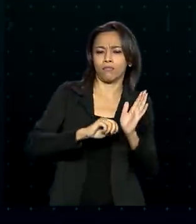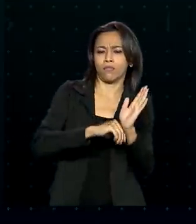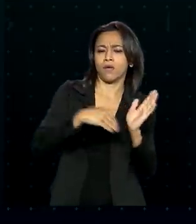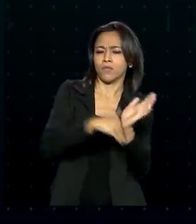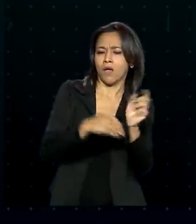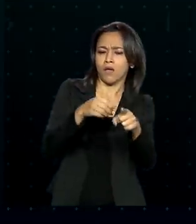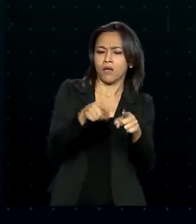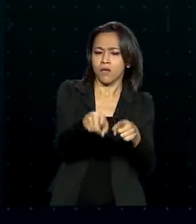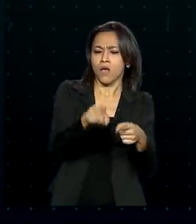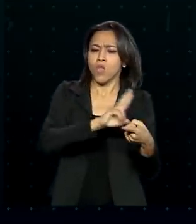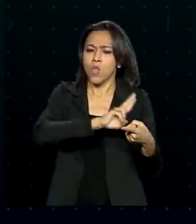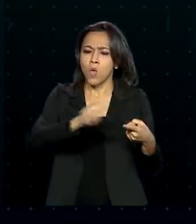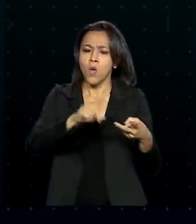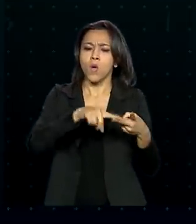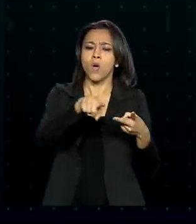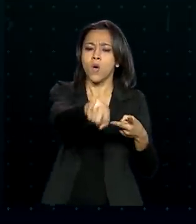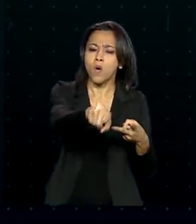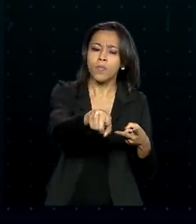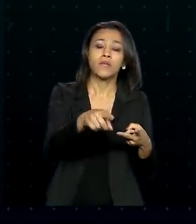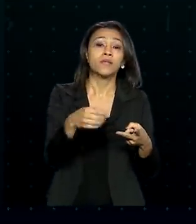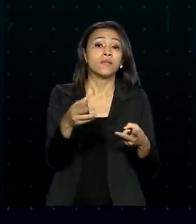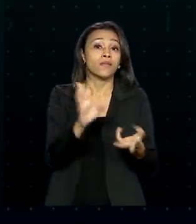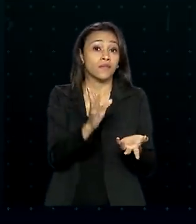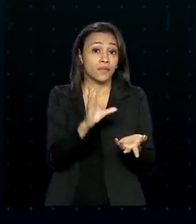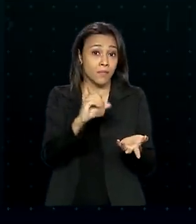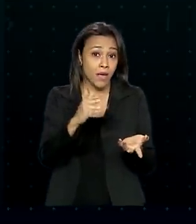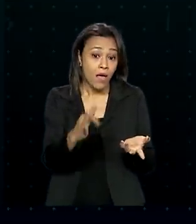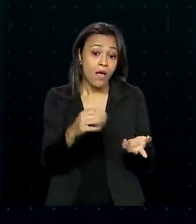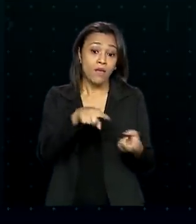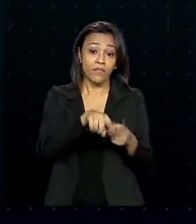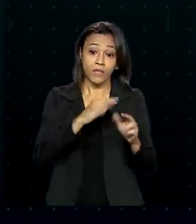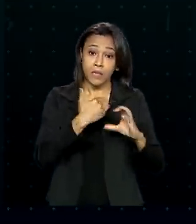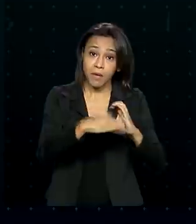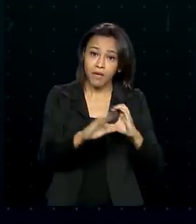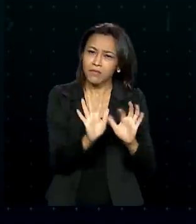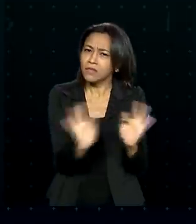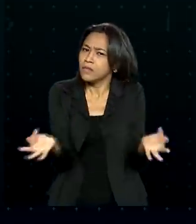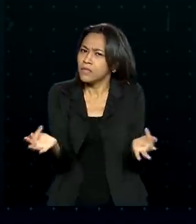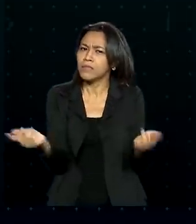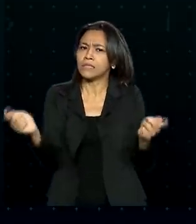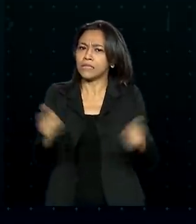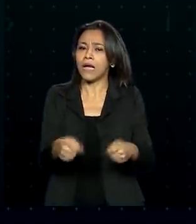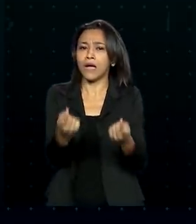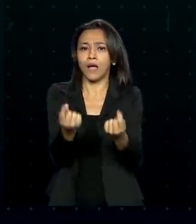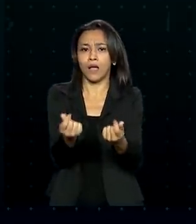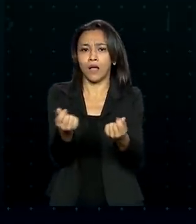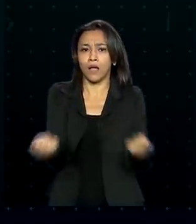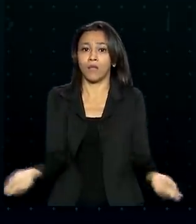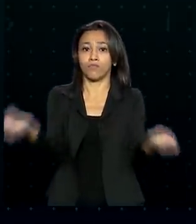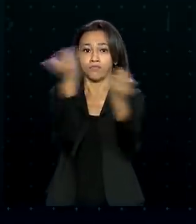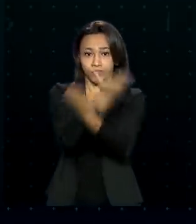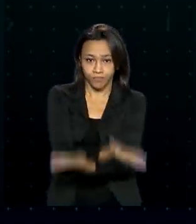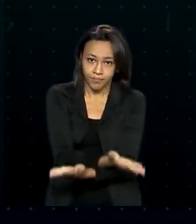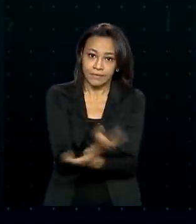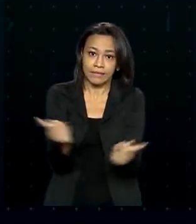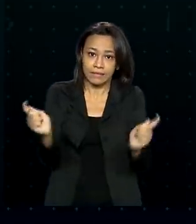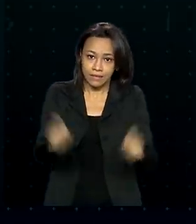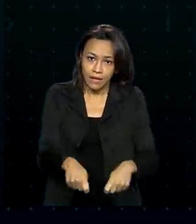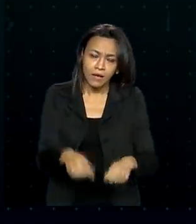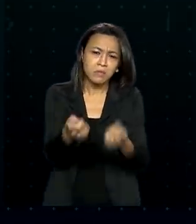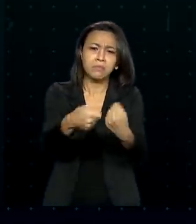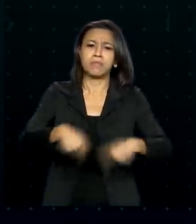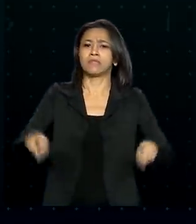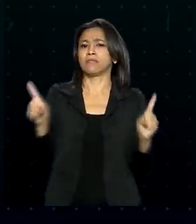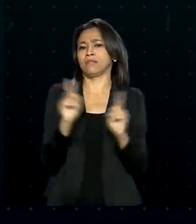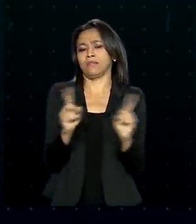CPF, número do celular e e-mail. Simples assim, é possível também fazer uma transferência instantânea, sem a